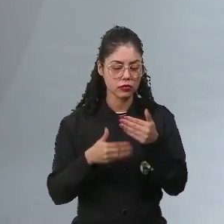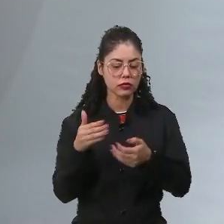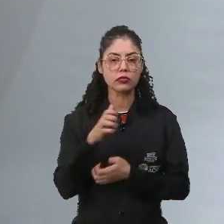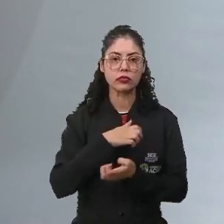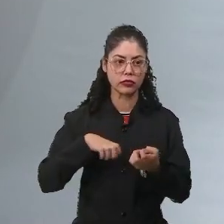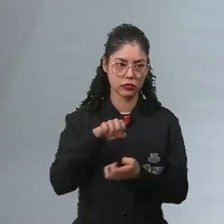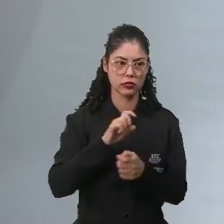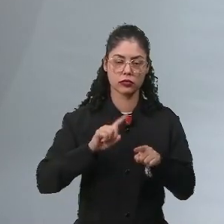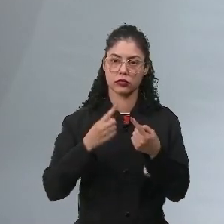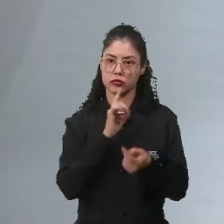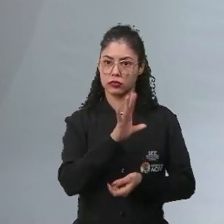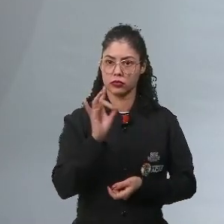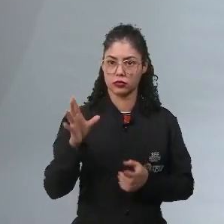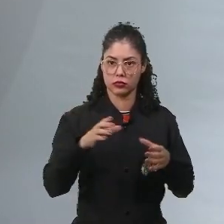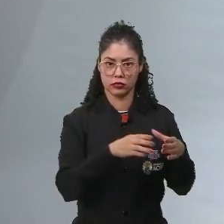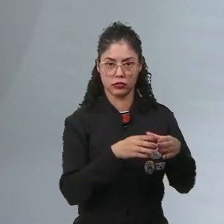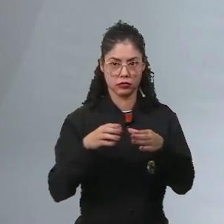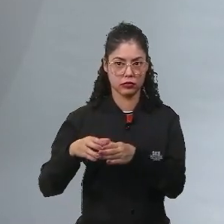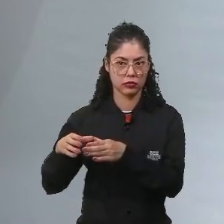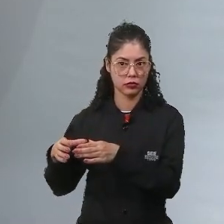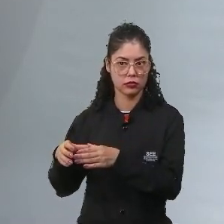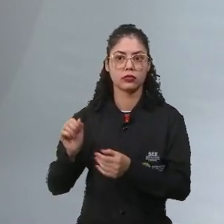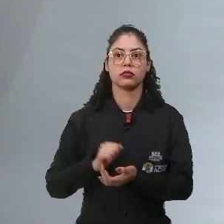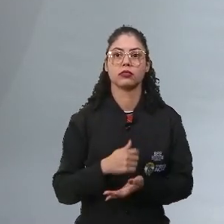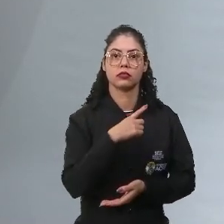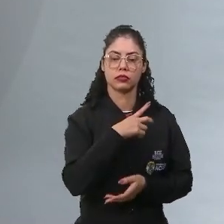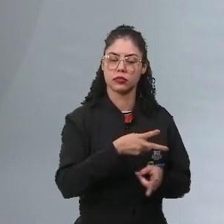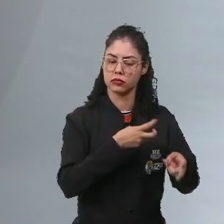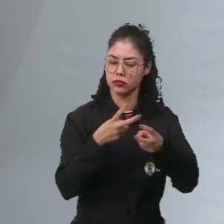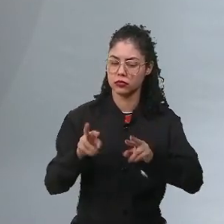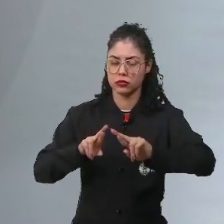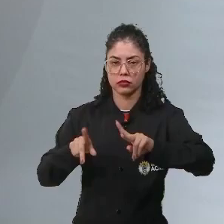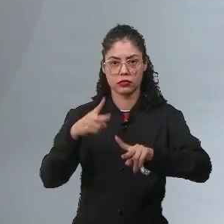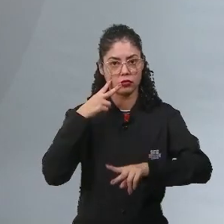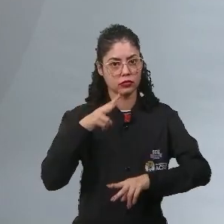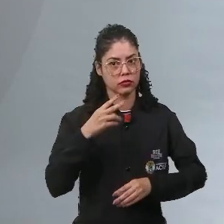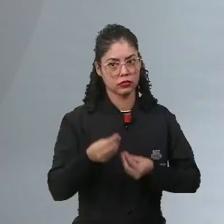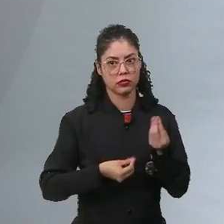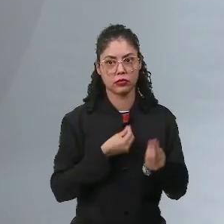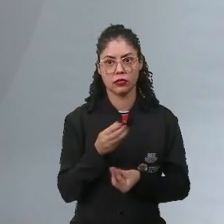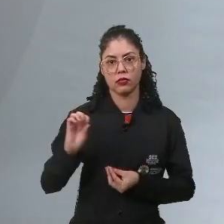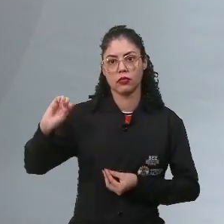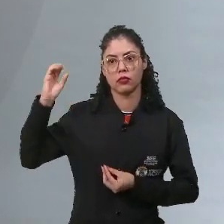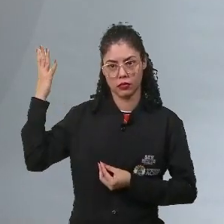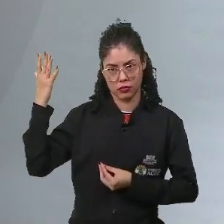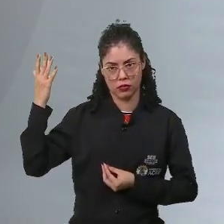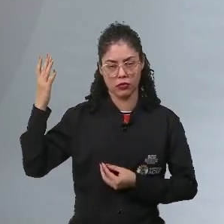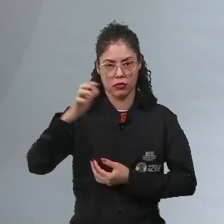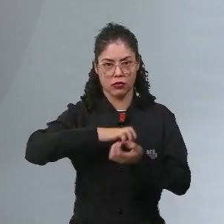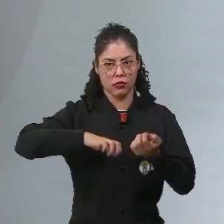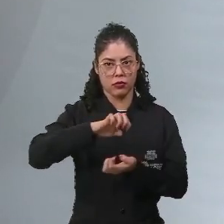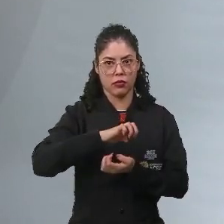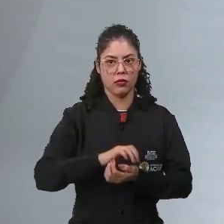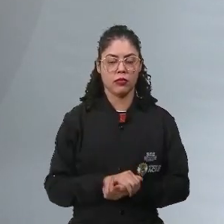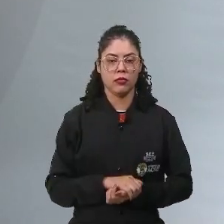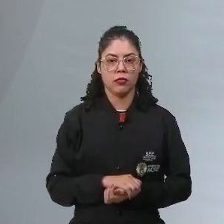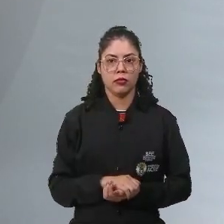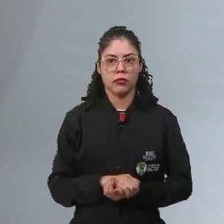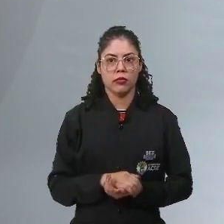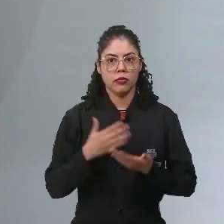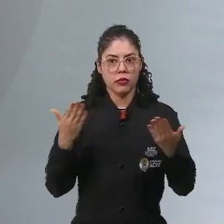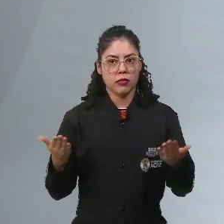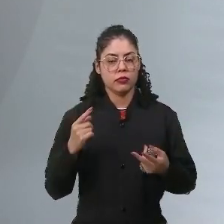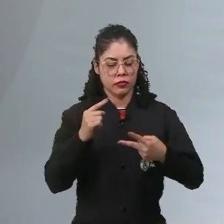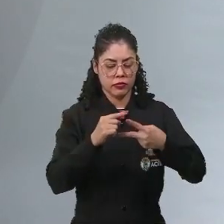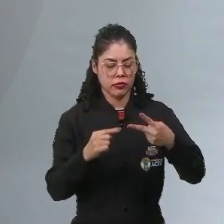revolução, mas cada um desses grupos, eles têm uma perspectiva diferente de como deveria acontecer essa revolução. Então,